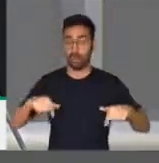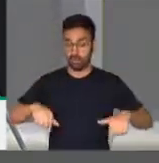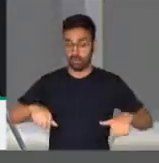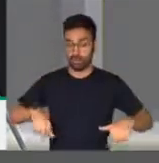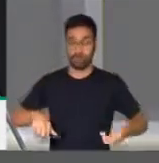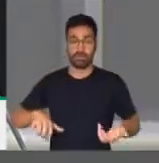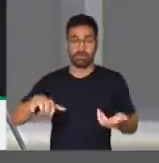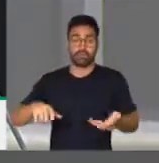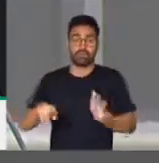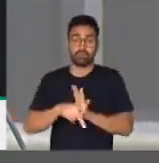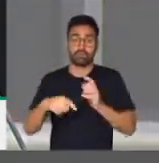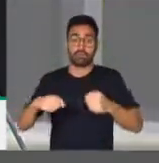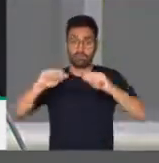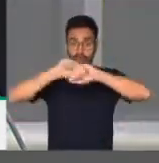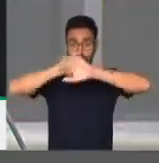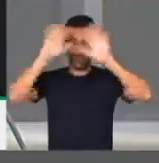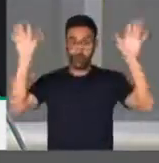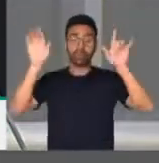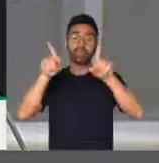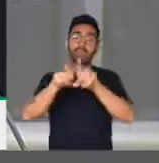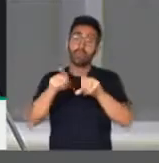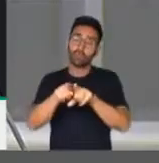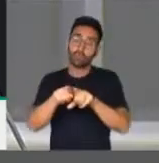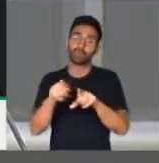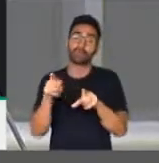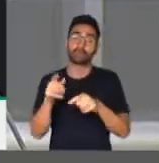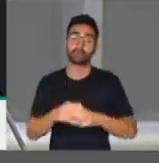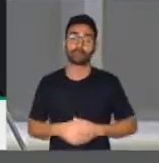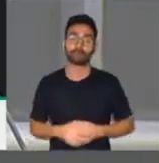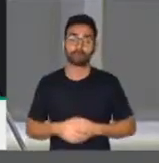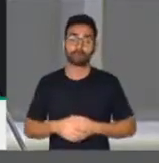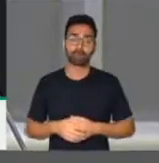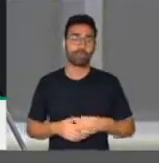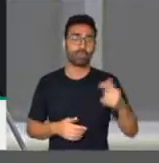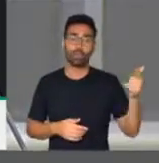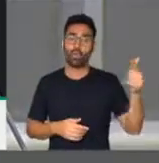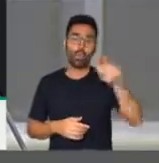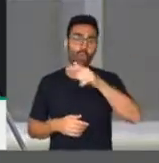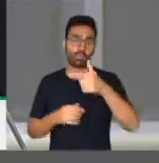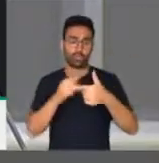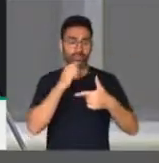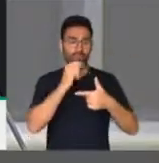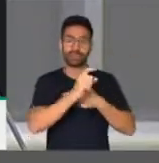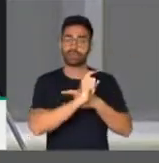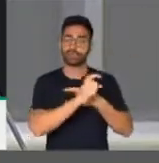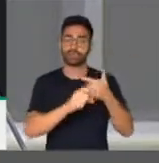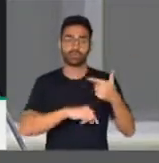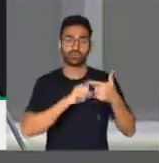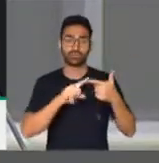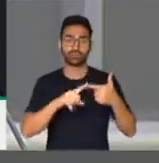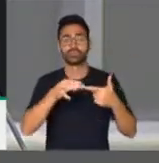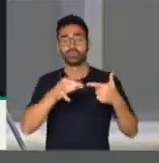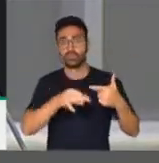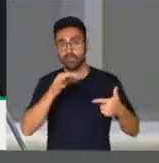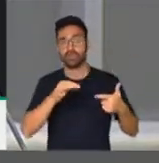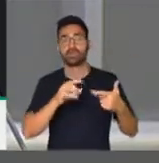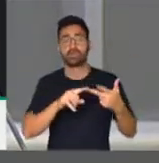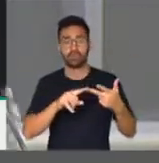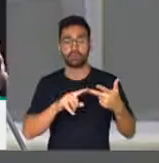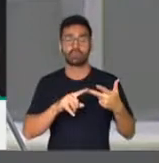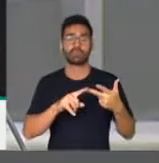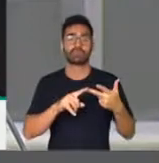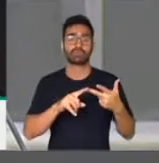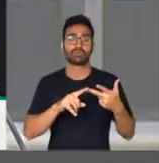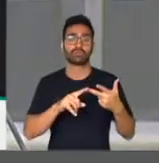Nacional, assim como também dos outros poderes, do Executivo e do Judiciário. Nós